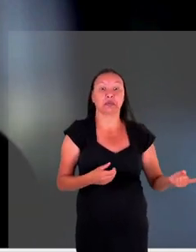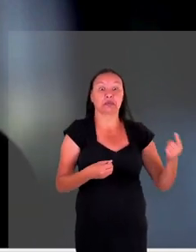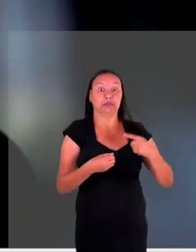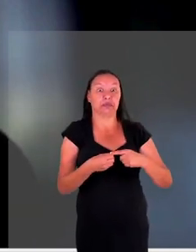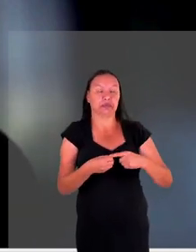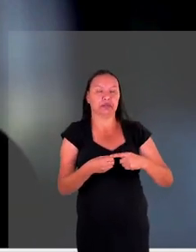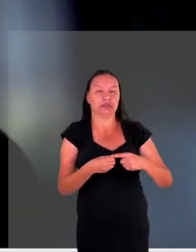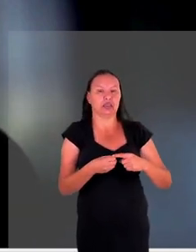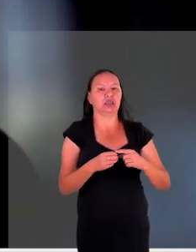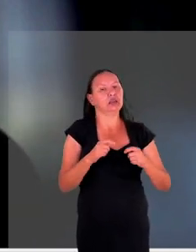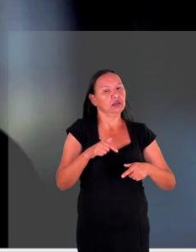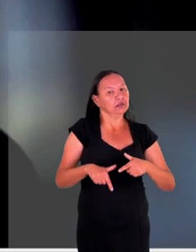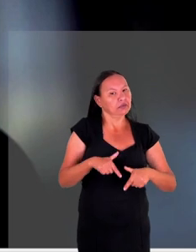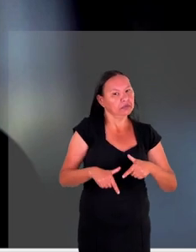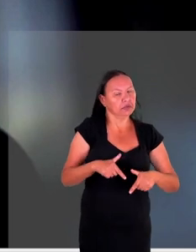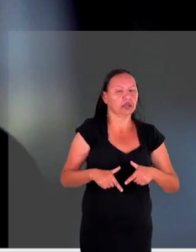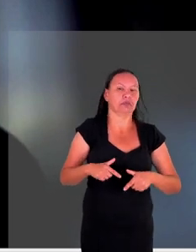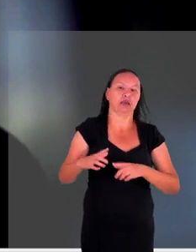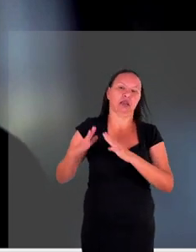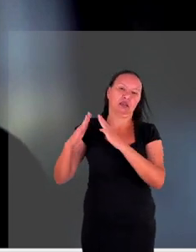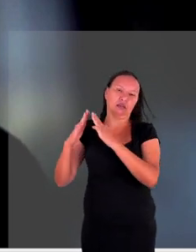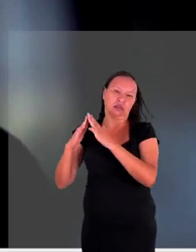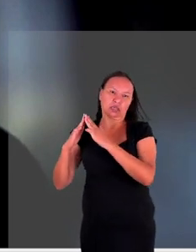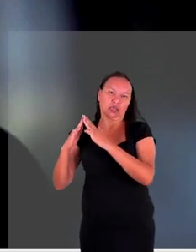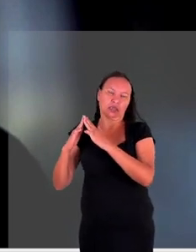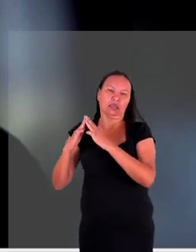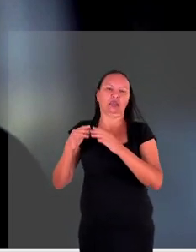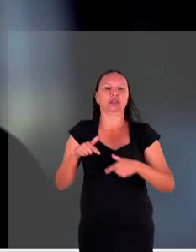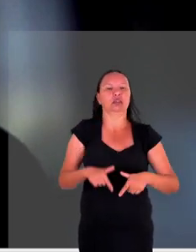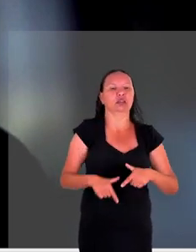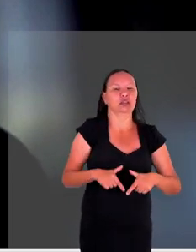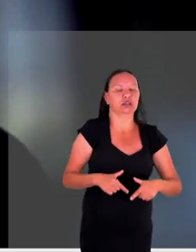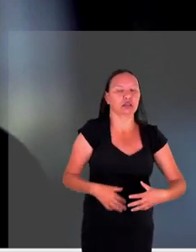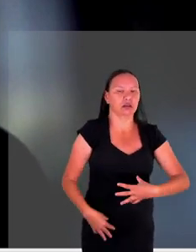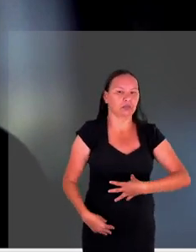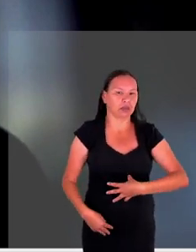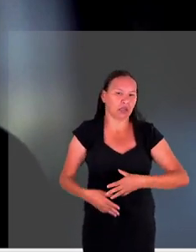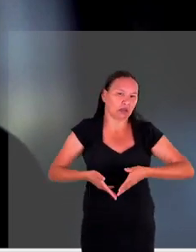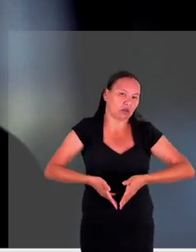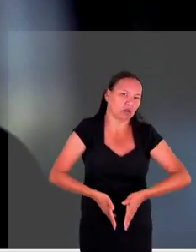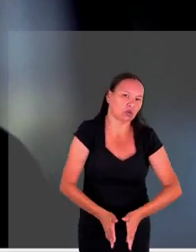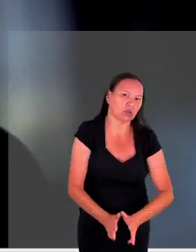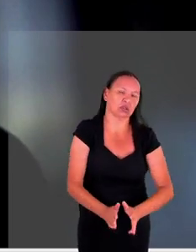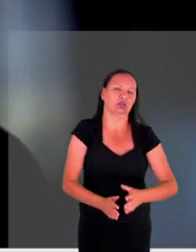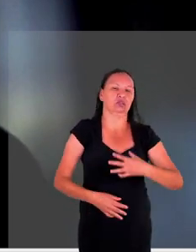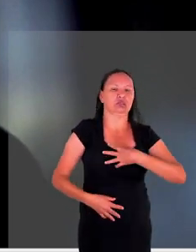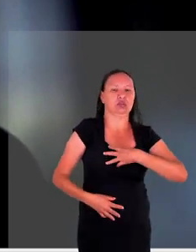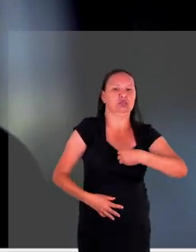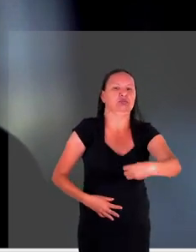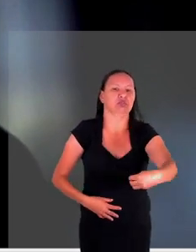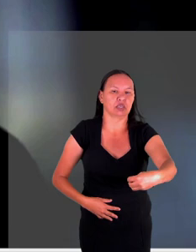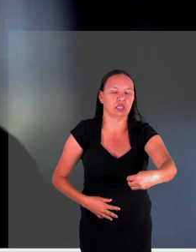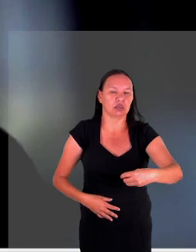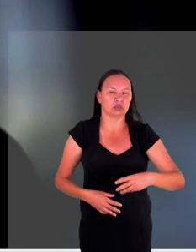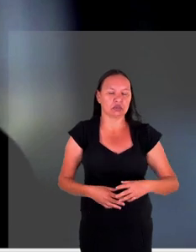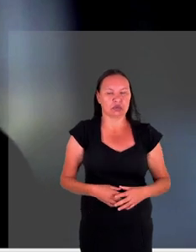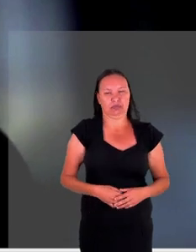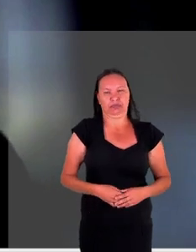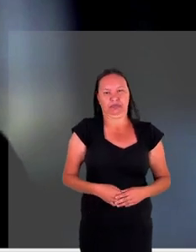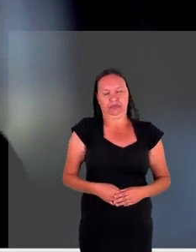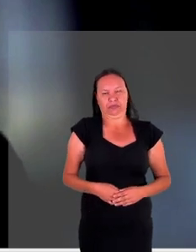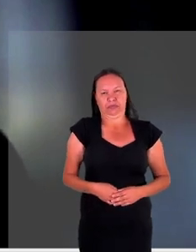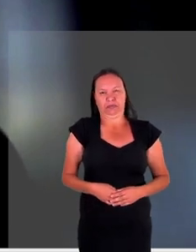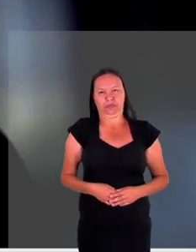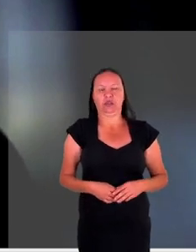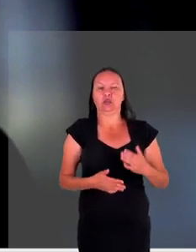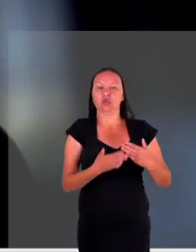cuidando da casa né dos filhos enquanto os homens são mobilizados para o front e aí é mais um tipo de vítima numa outra